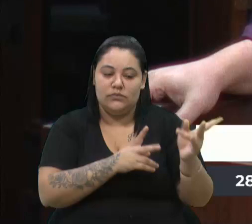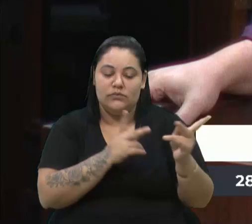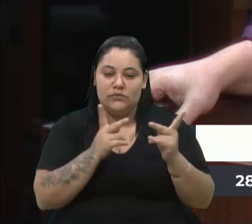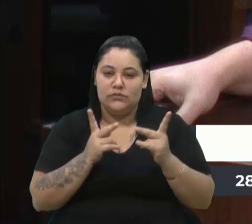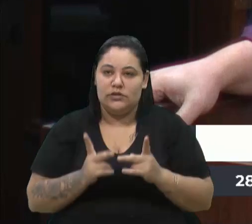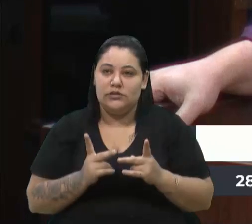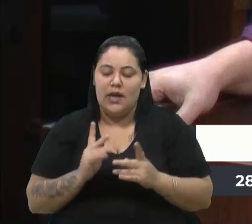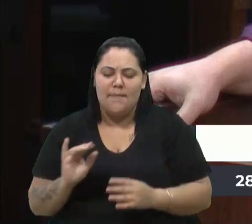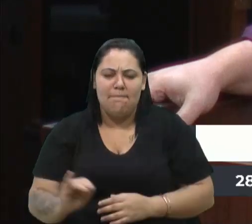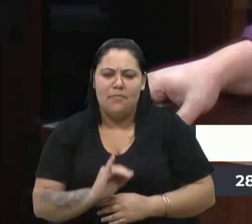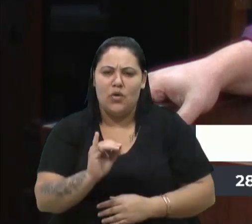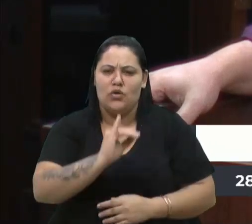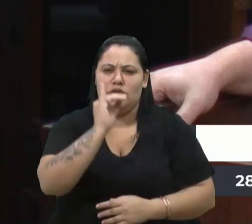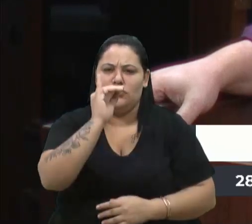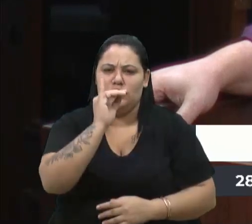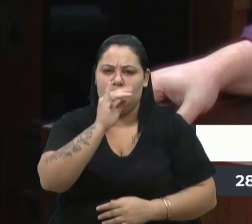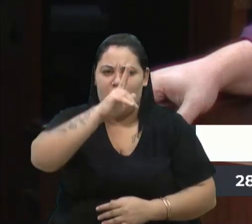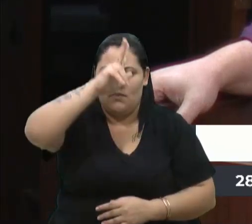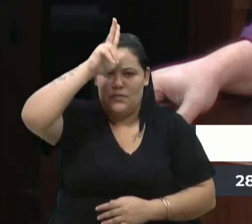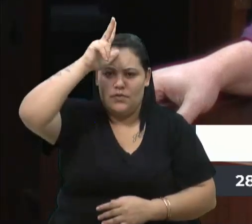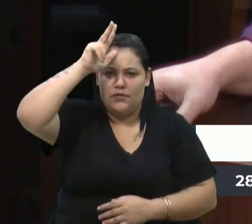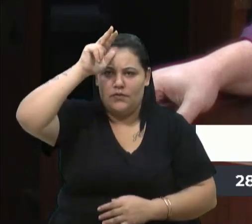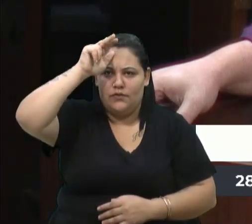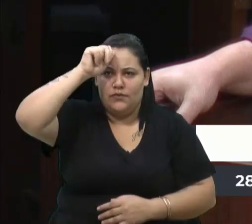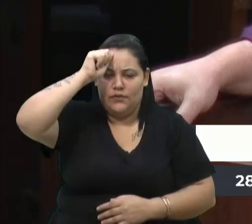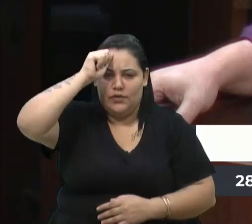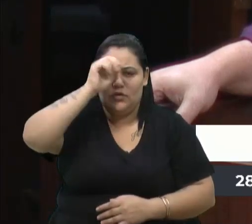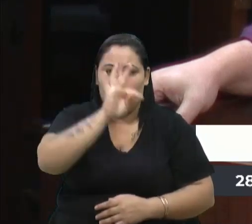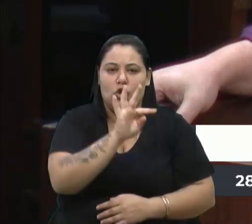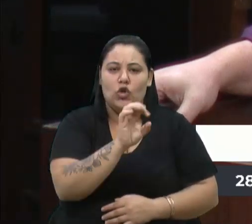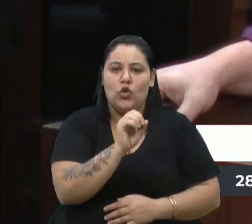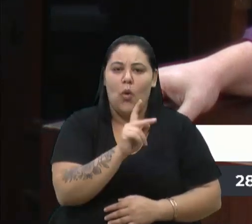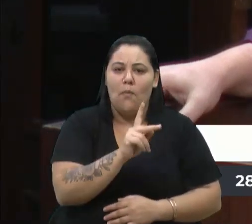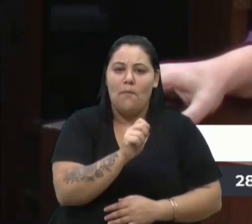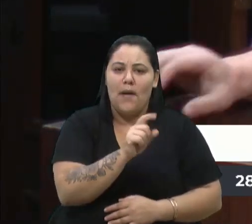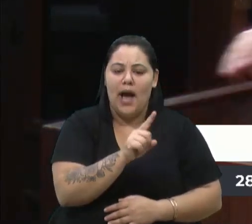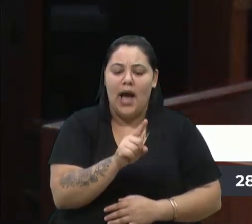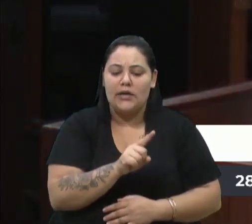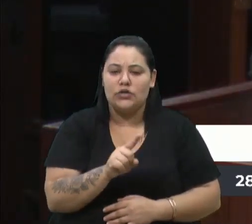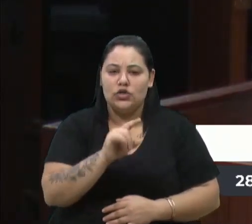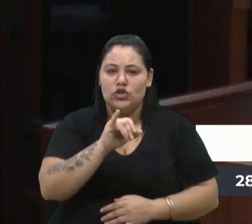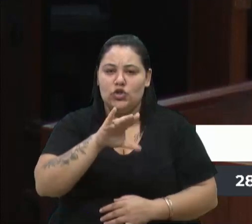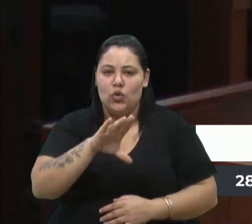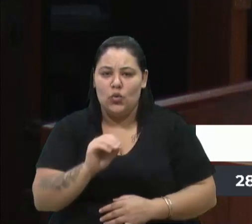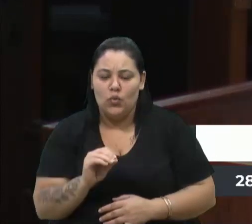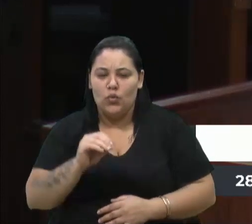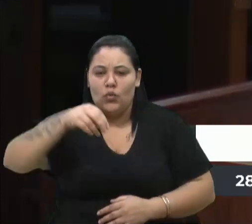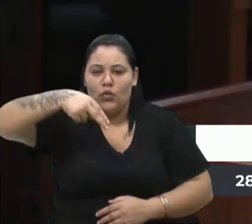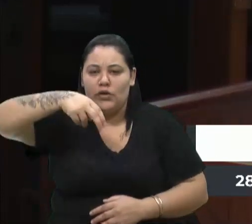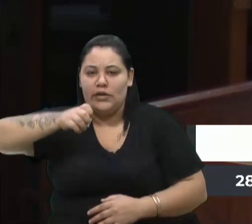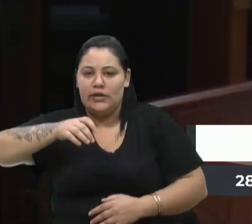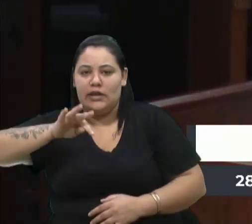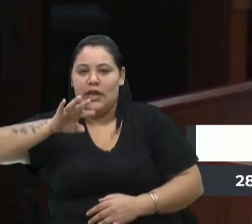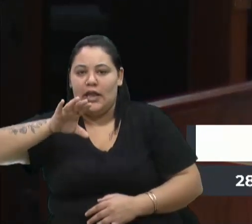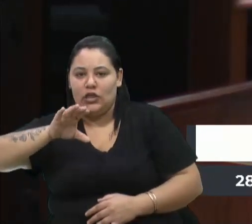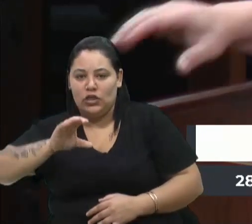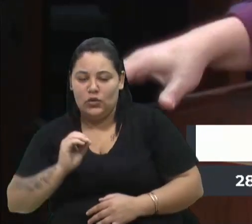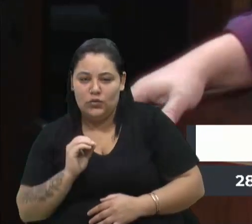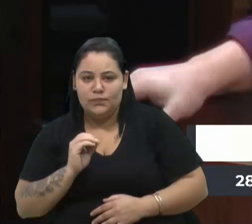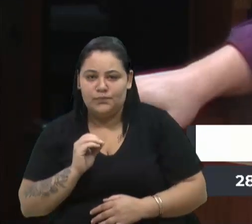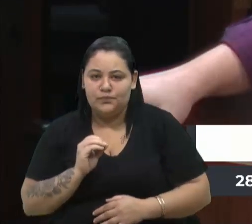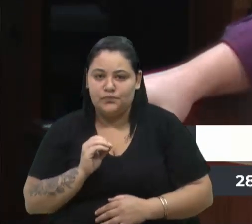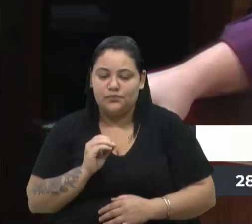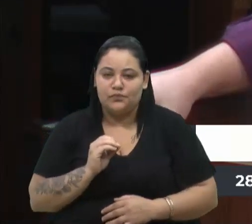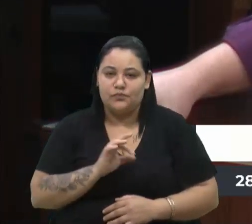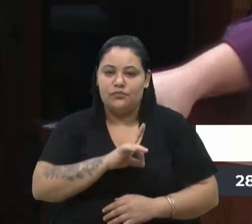importantíssima ao prefeito Topázio Neto ao prefeito de Florianópolis a gente está com uma agenda pronta